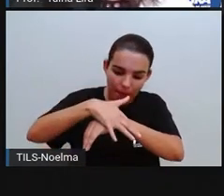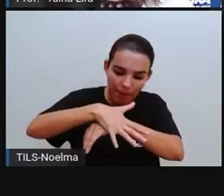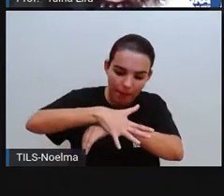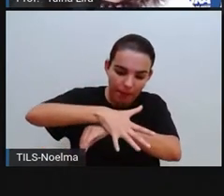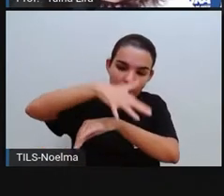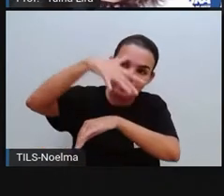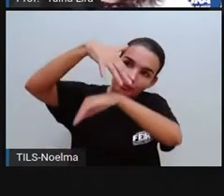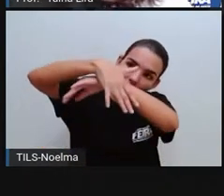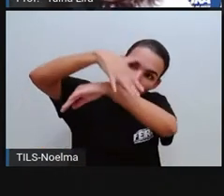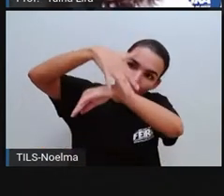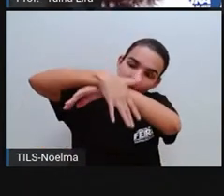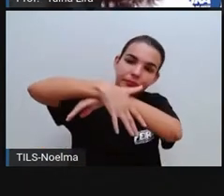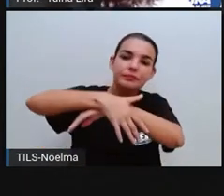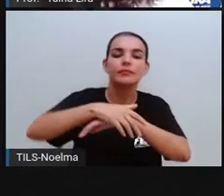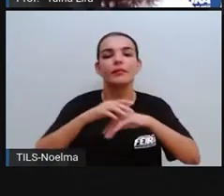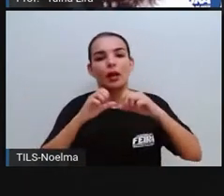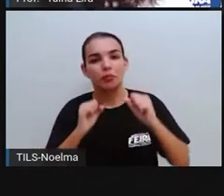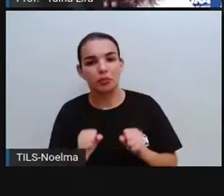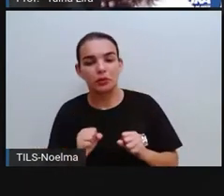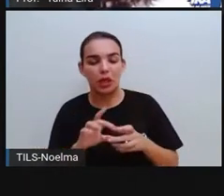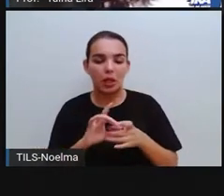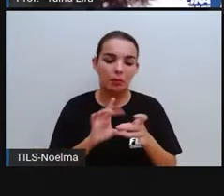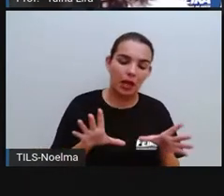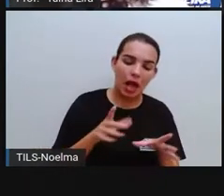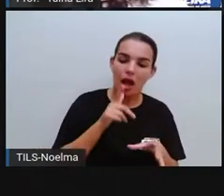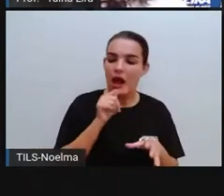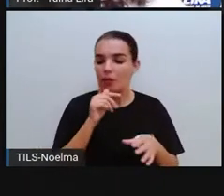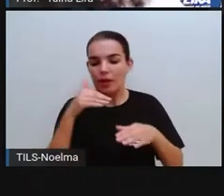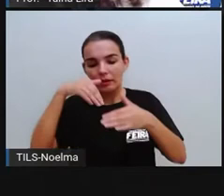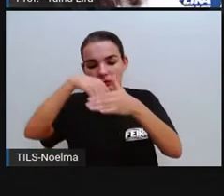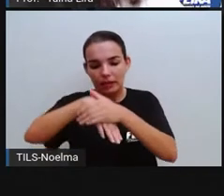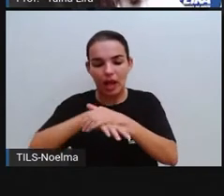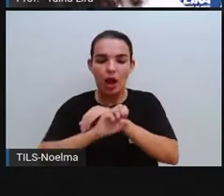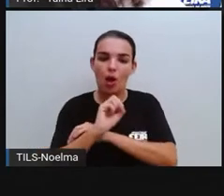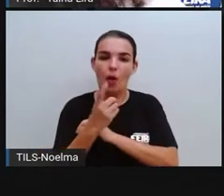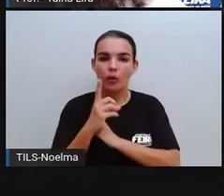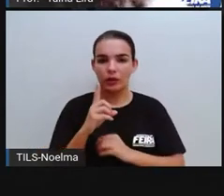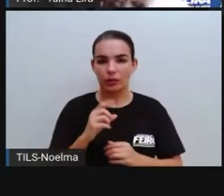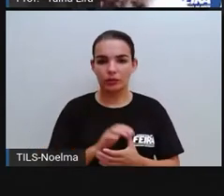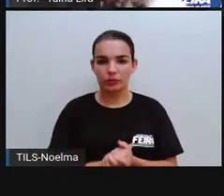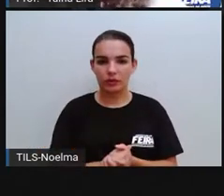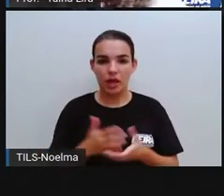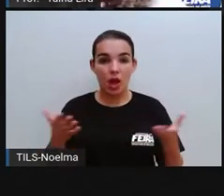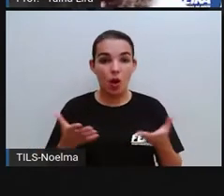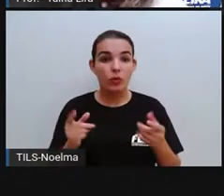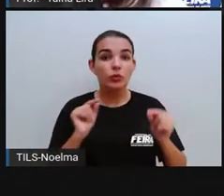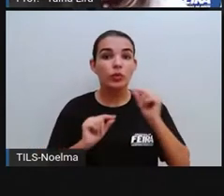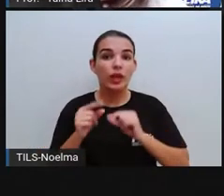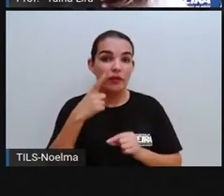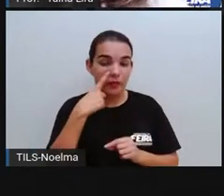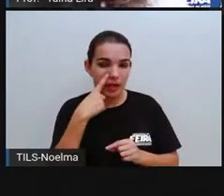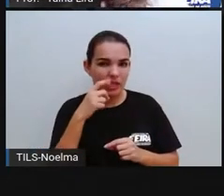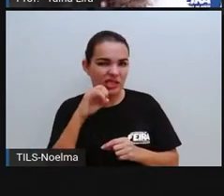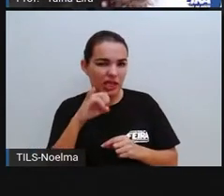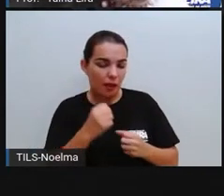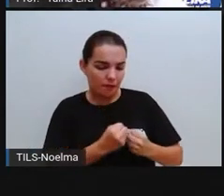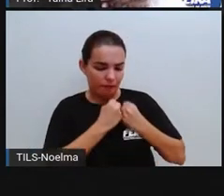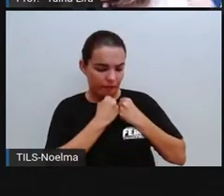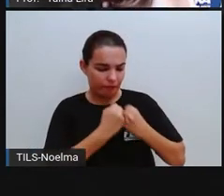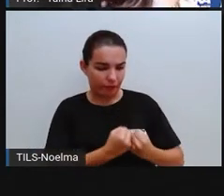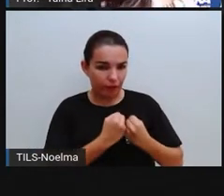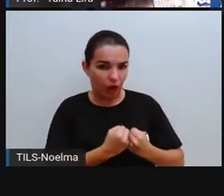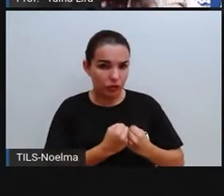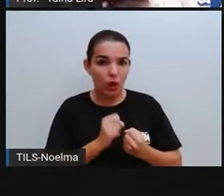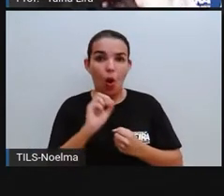permeável e que é permeável. Hoje nós vamos falar sobre resistência e flexibilidade, tá? Será